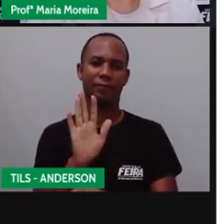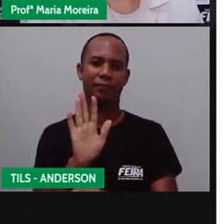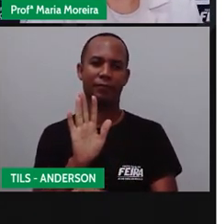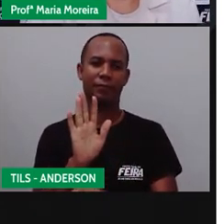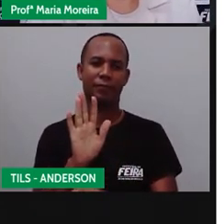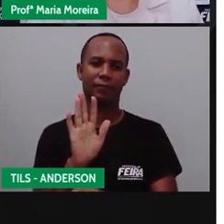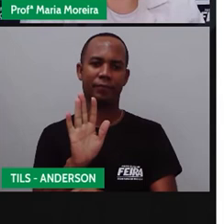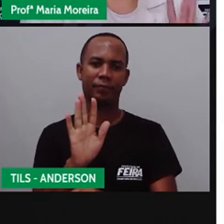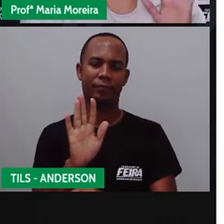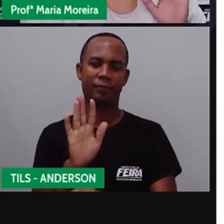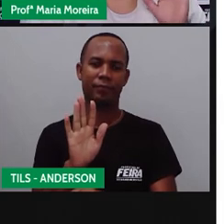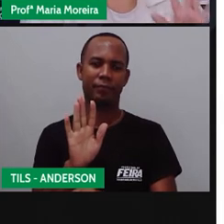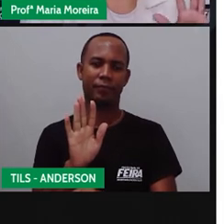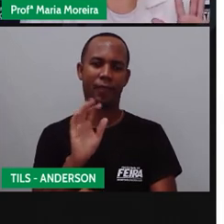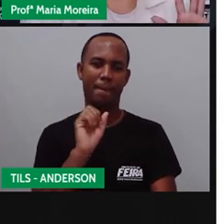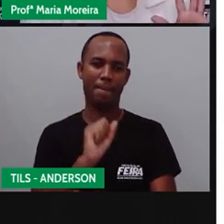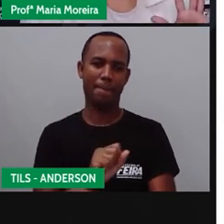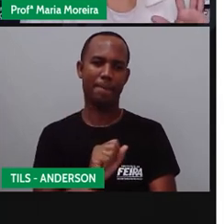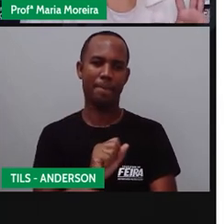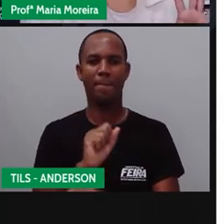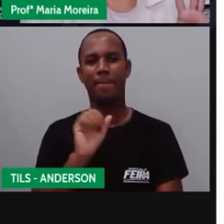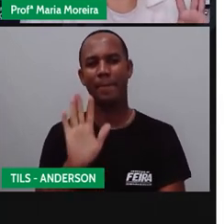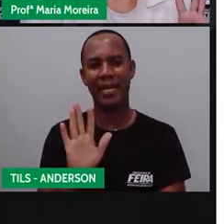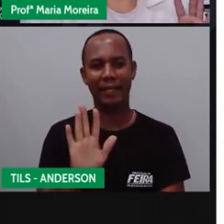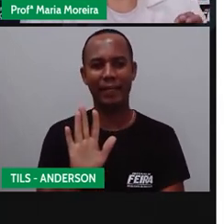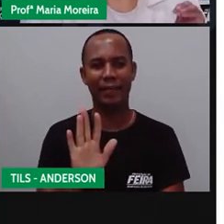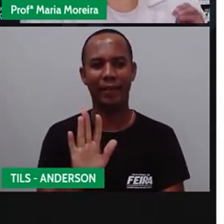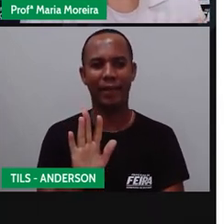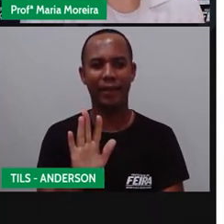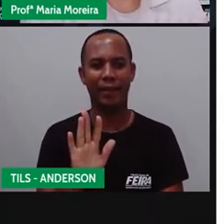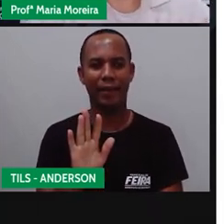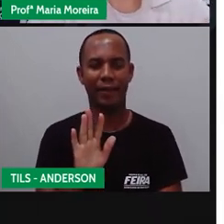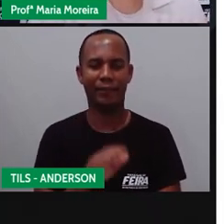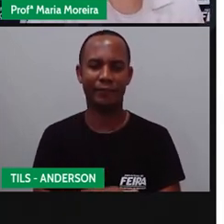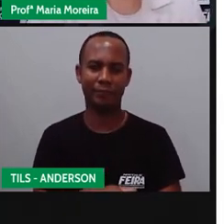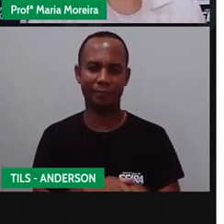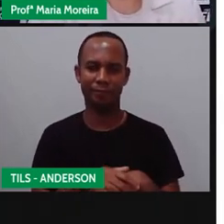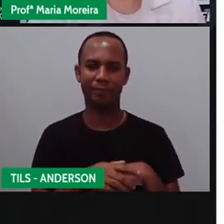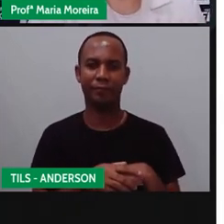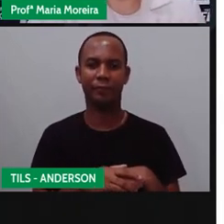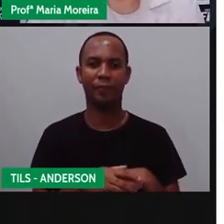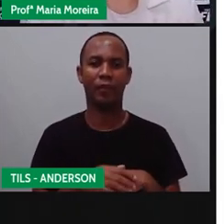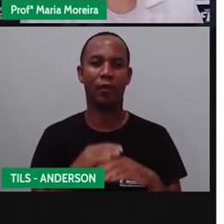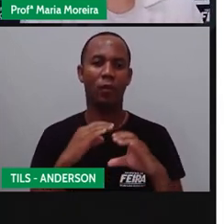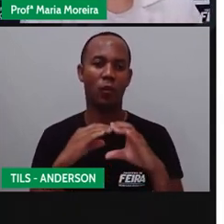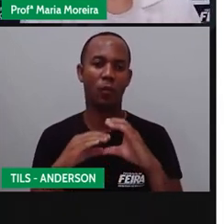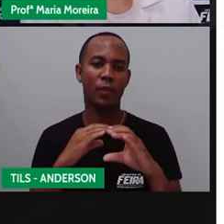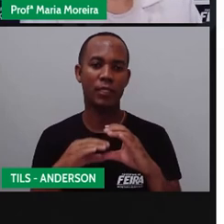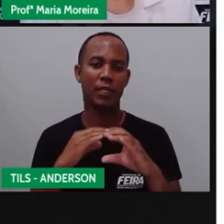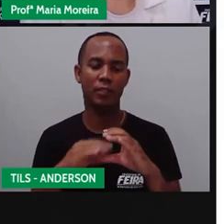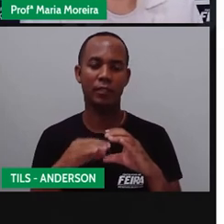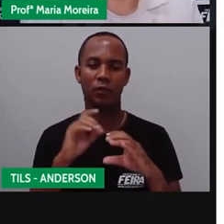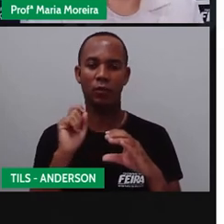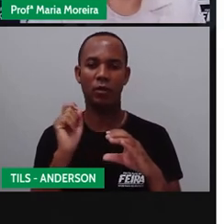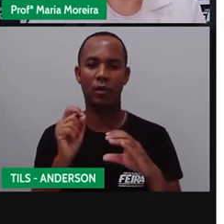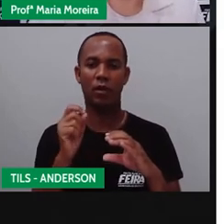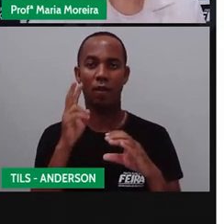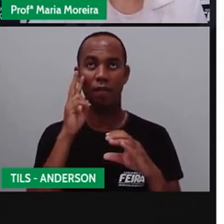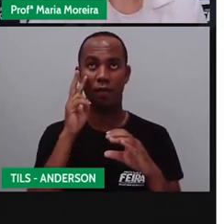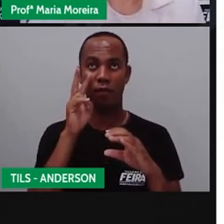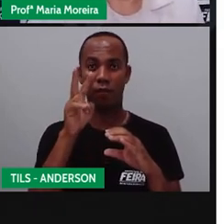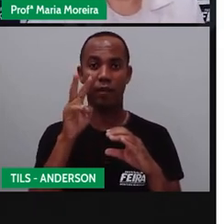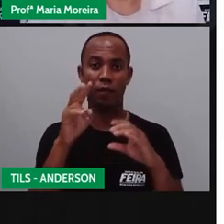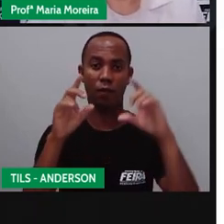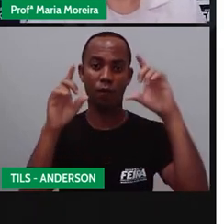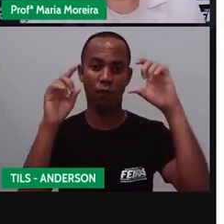Parar. Porque a gente já sabe que no vermelho a gente o quê? Para. Pois bem, essa comunicação é feita através da linguagem o quê?